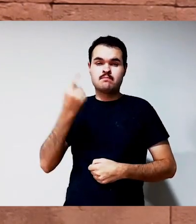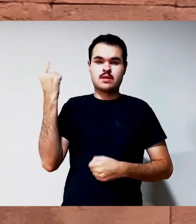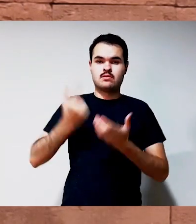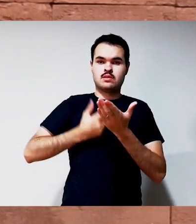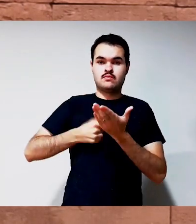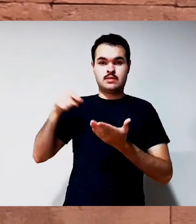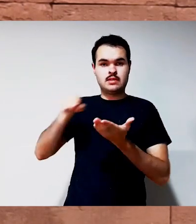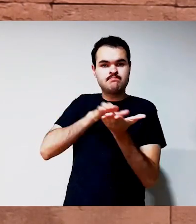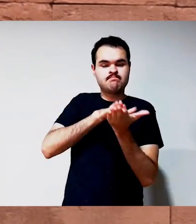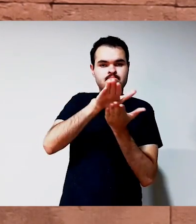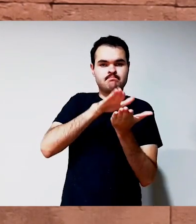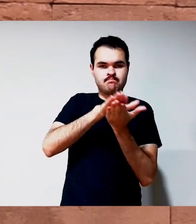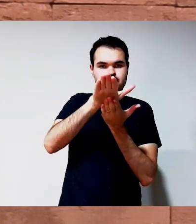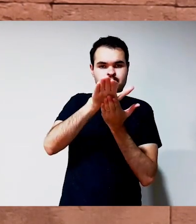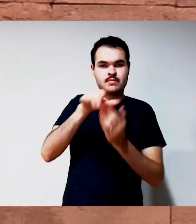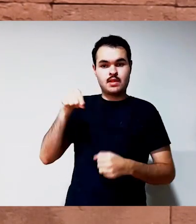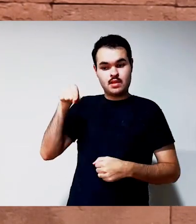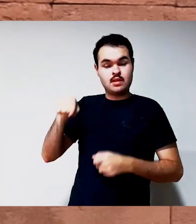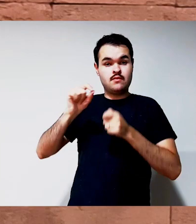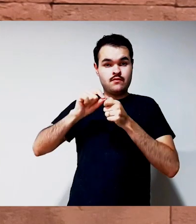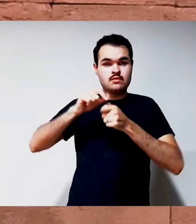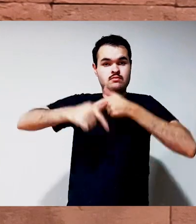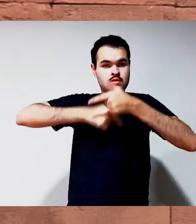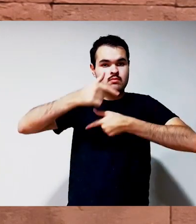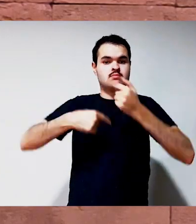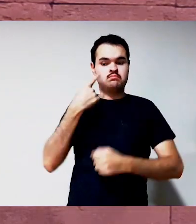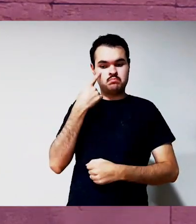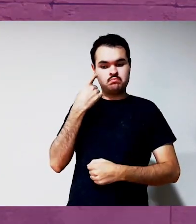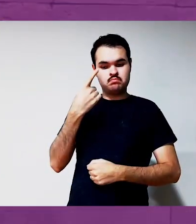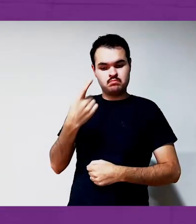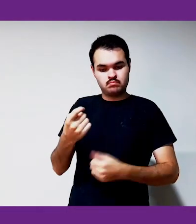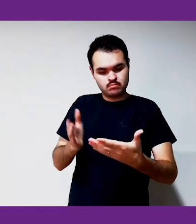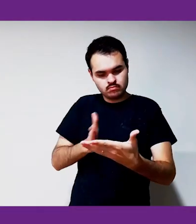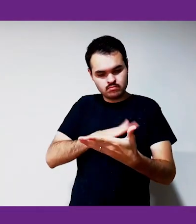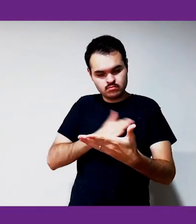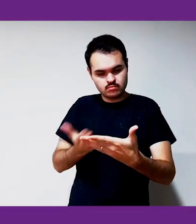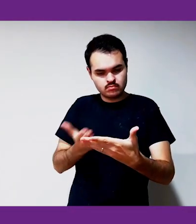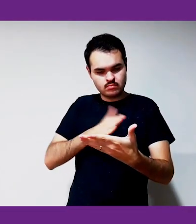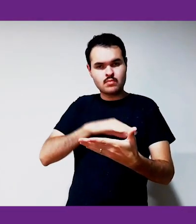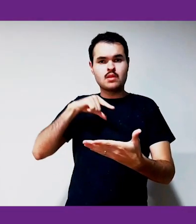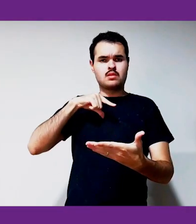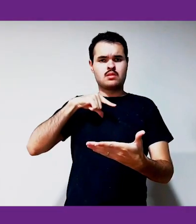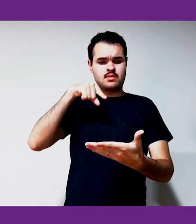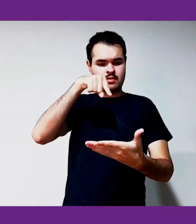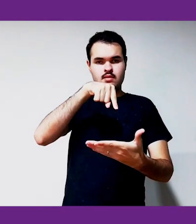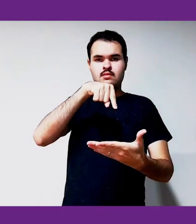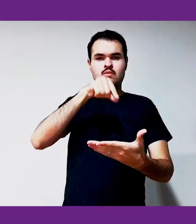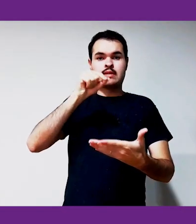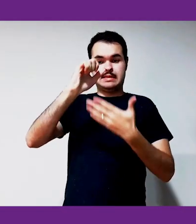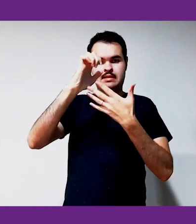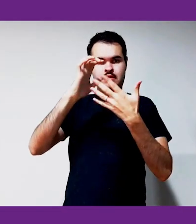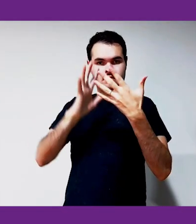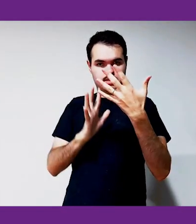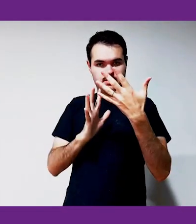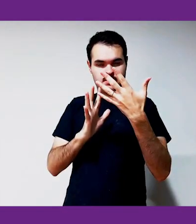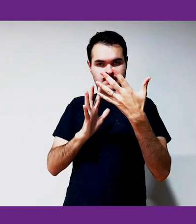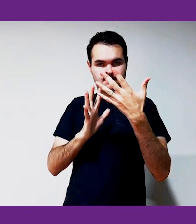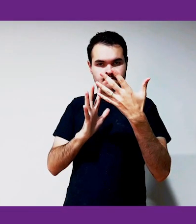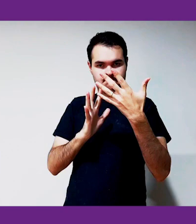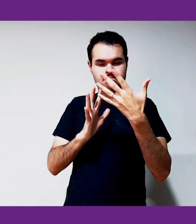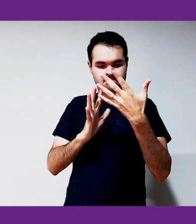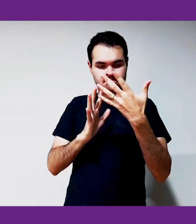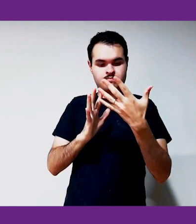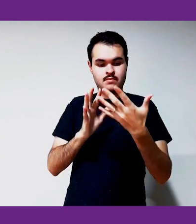é de Fortaleza, no Ceará, e esse é o primeiro livro que ele publica. Ele fez um trabalho muito interessante, porque a gente tem o conteúdo em